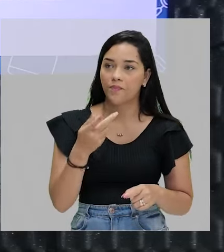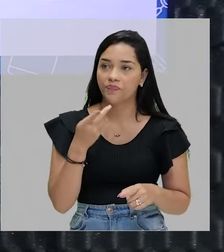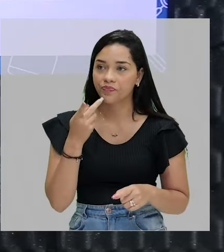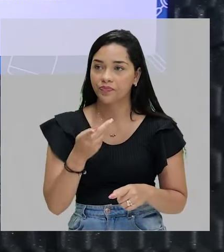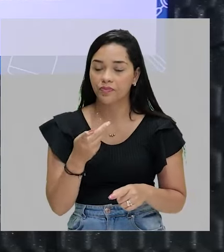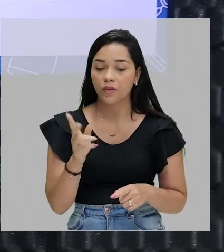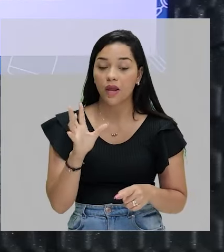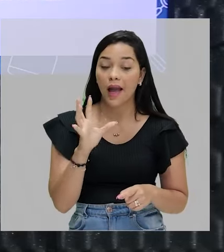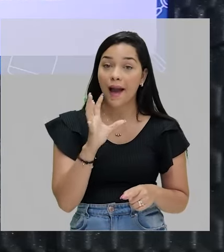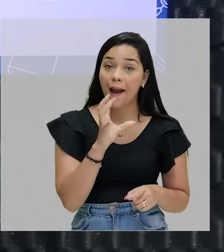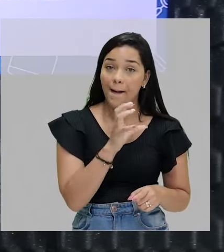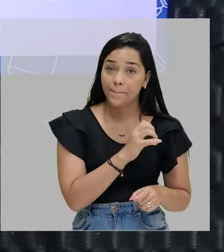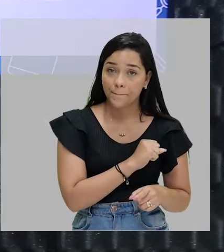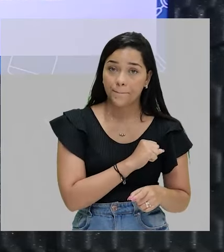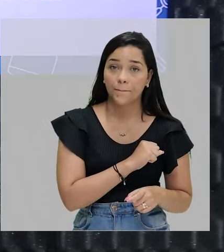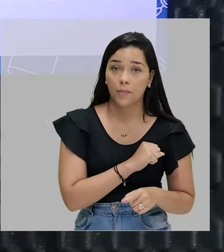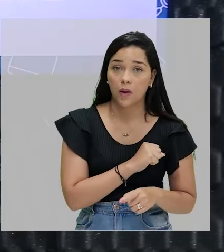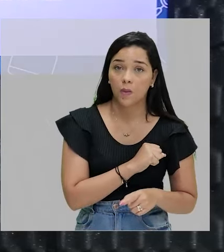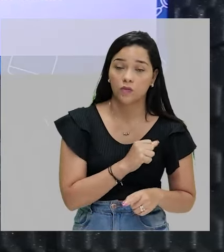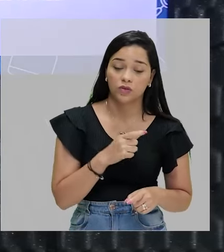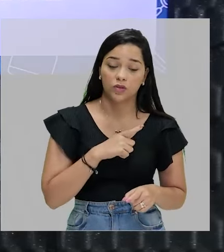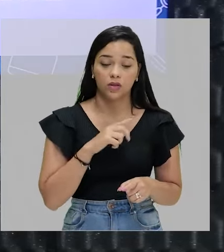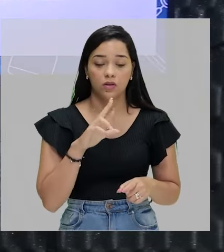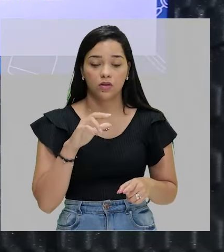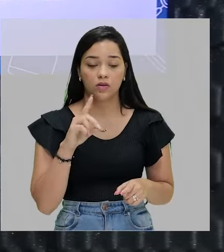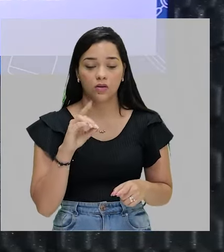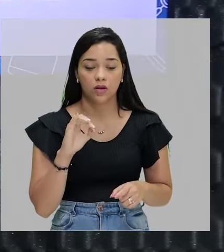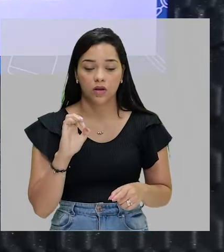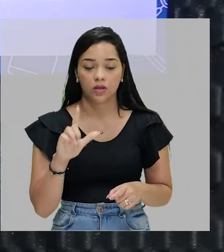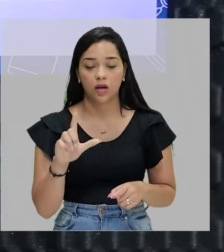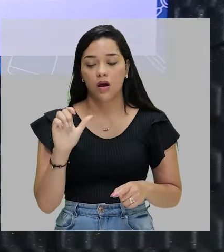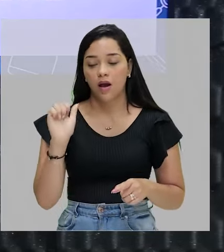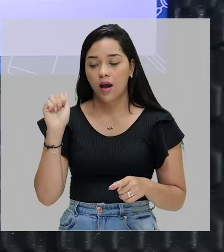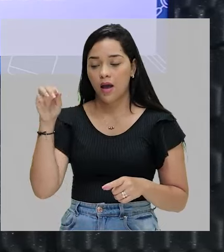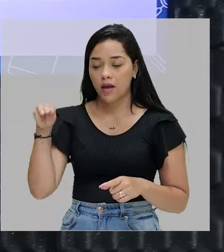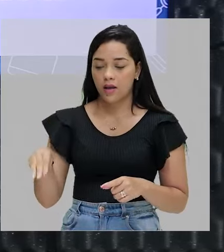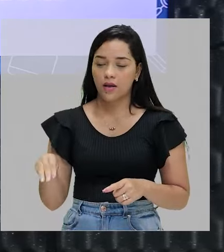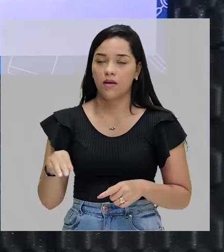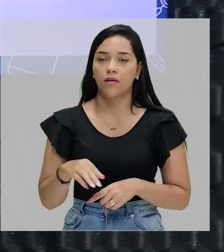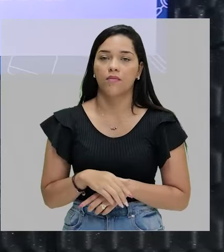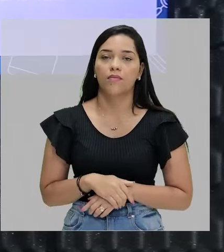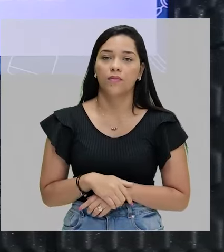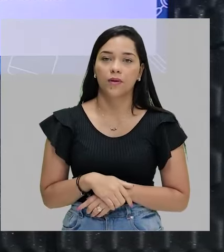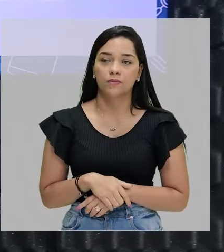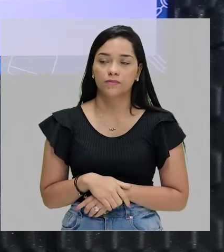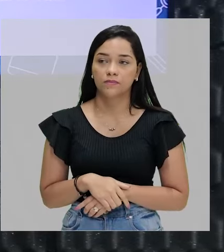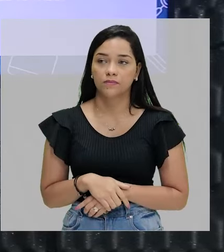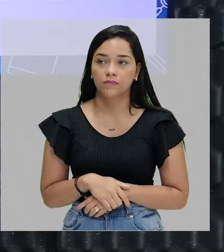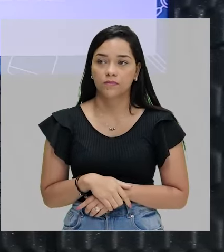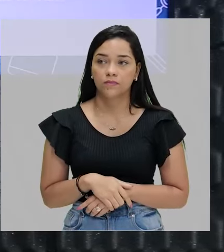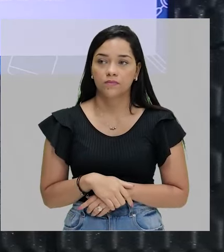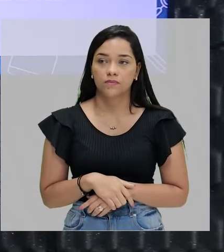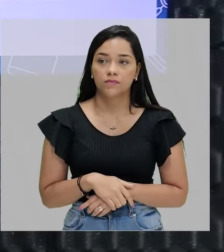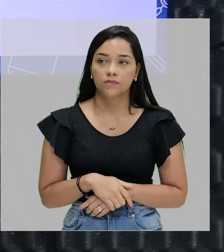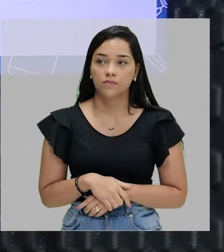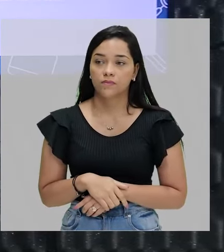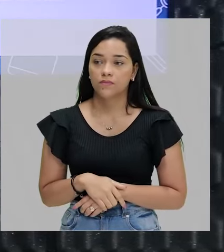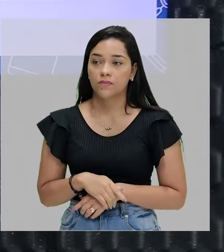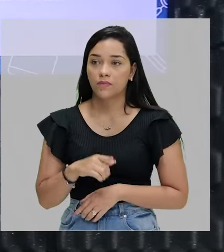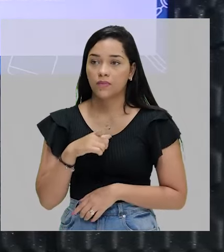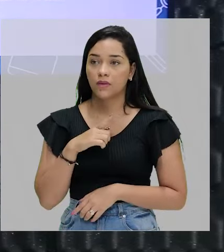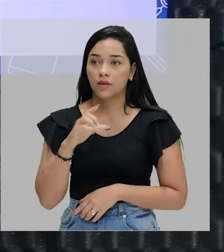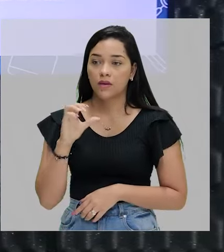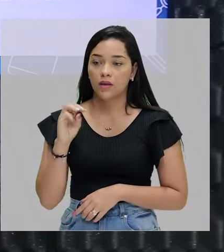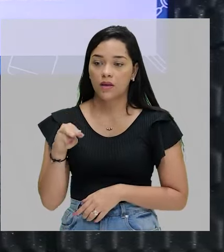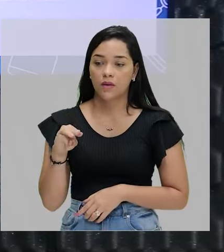amamos, eu tenho radical, a M, eu tenho a, a vogal temática, né? O tema é ama. E o